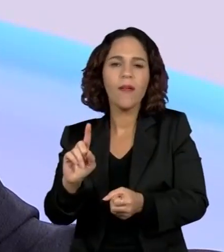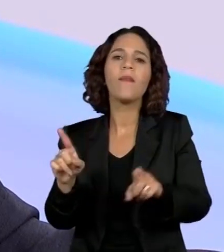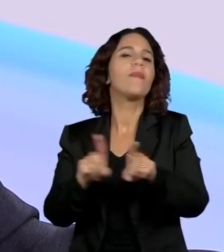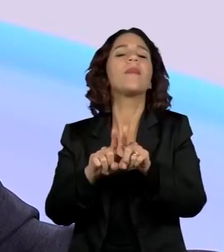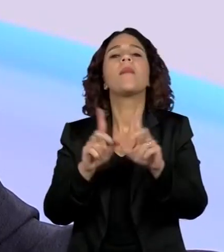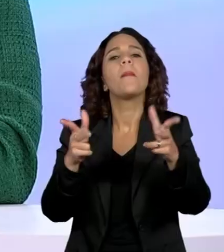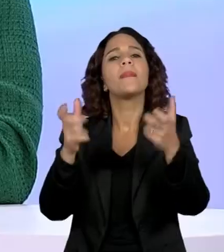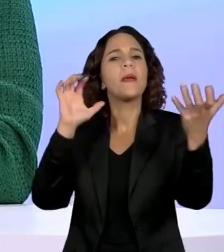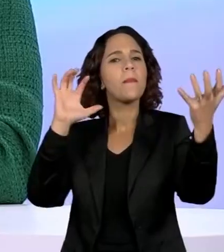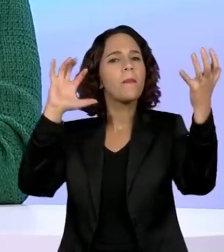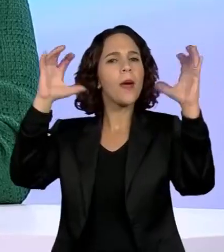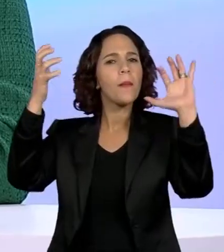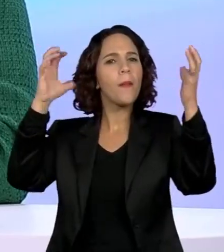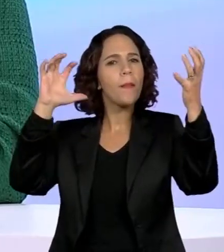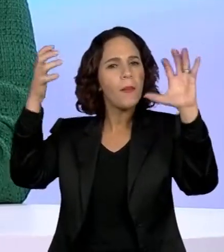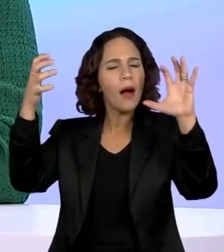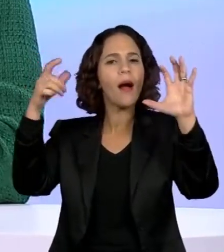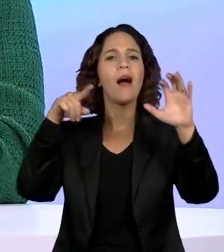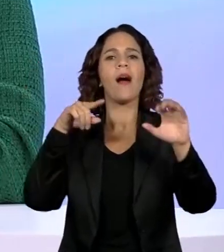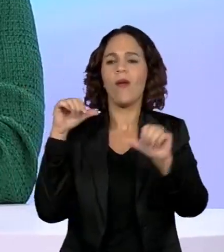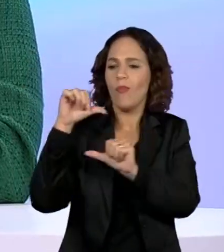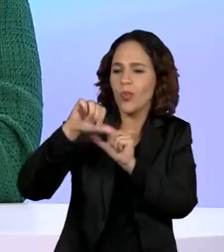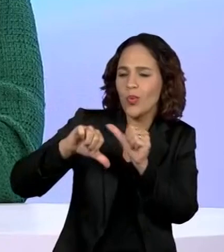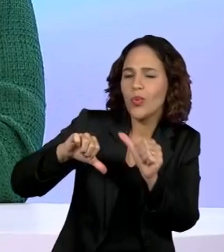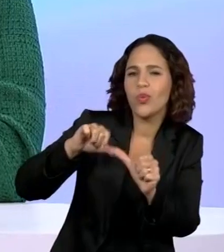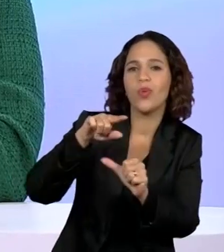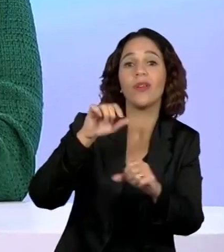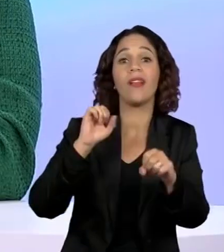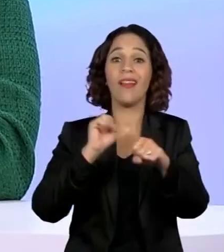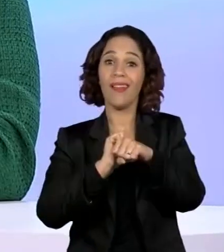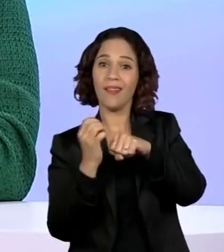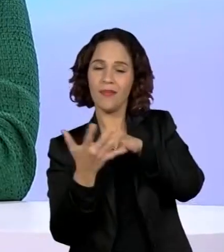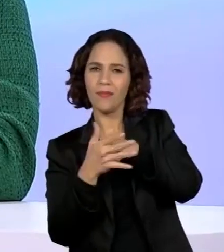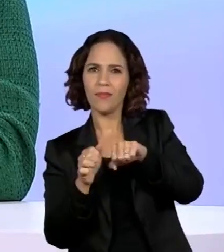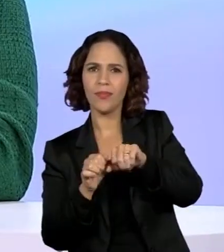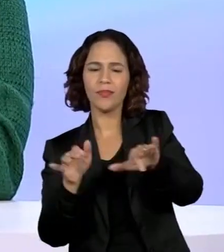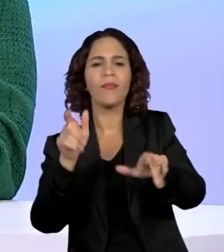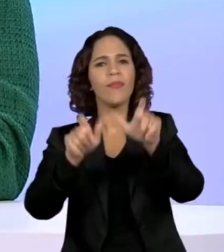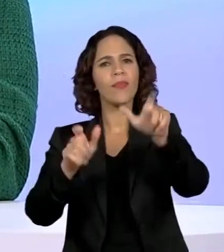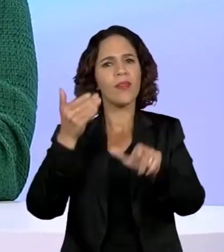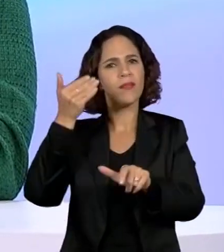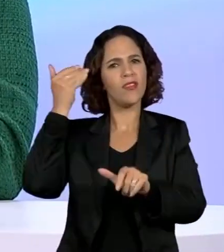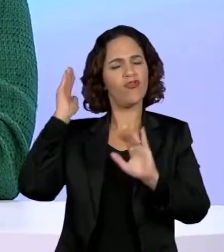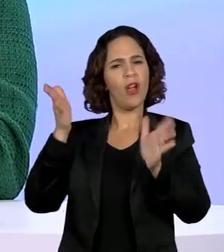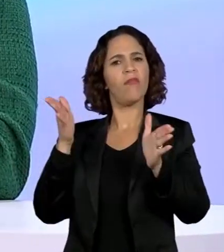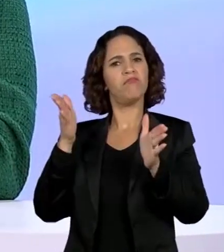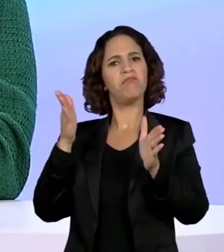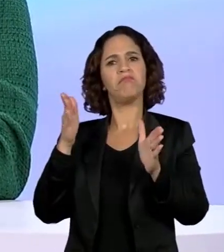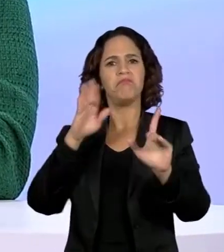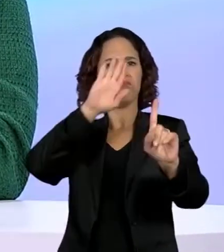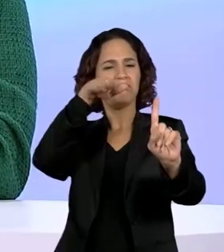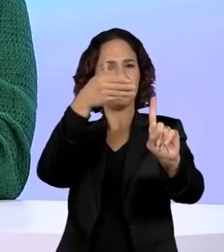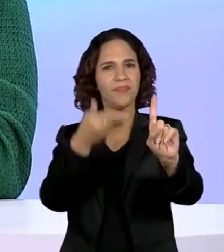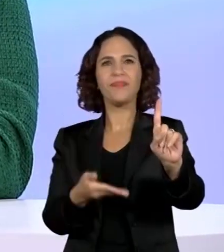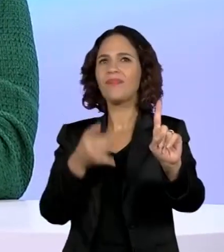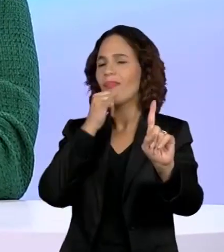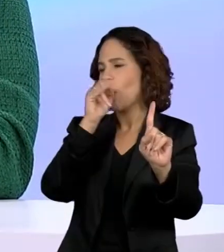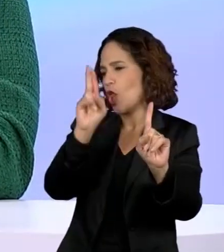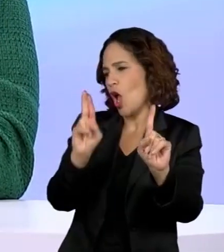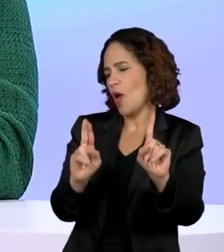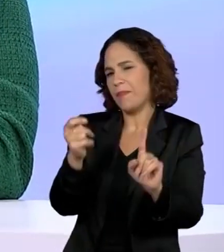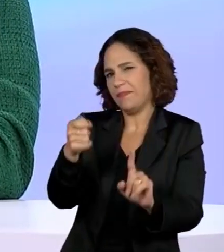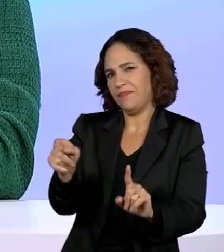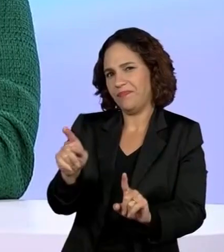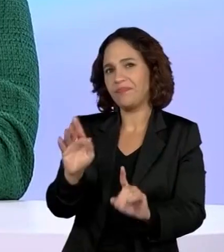mudanças climáticas, cientistas que em outros momentos foram respeitados, o exemplo, não vou citar nomes, mas